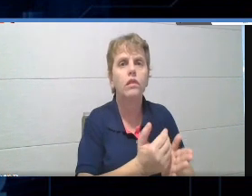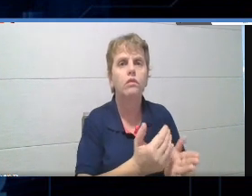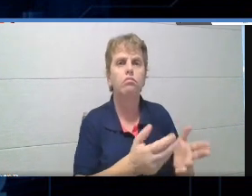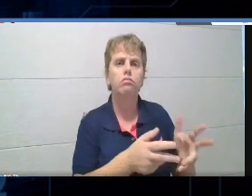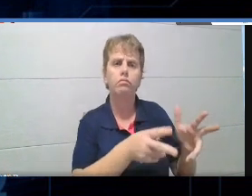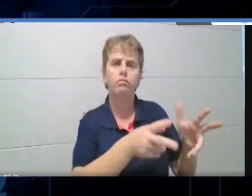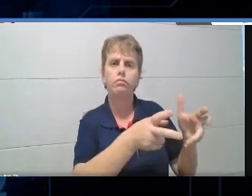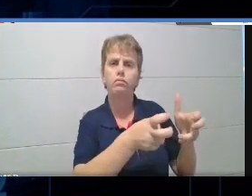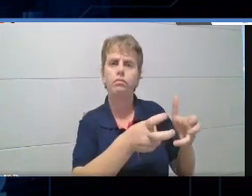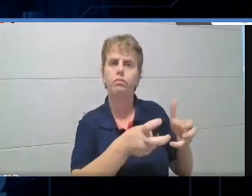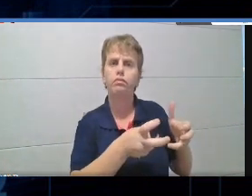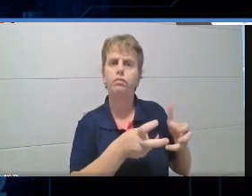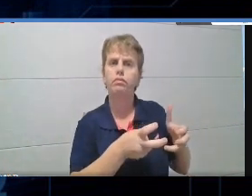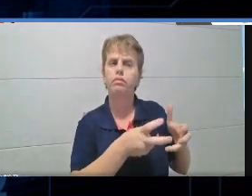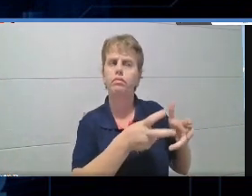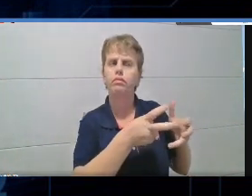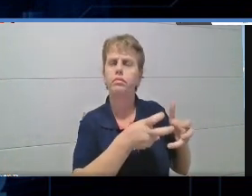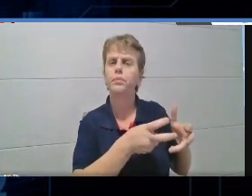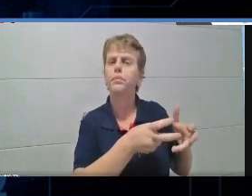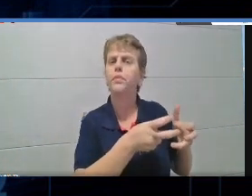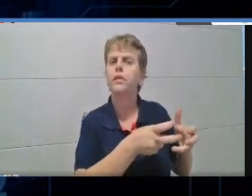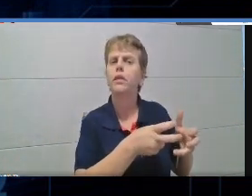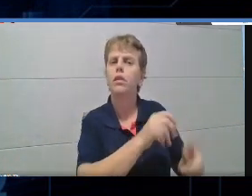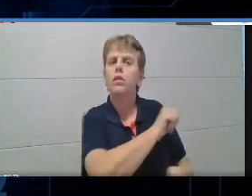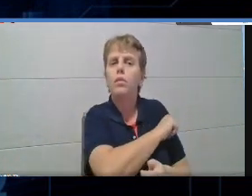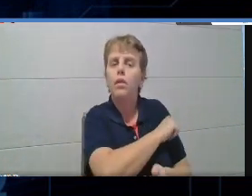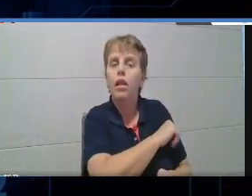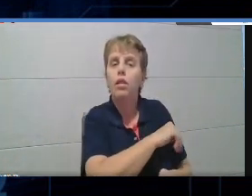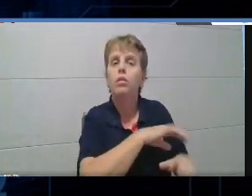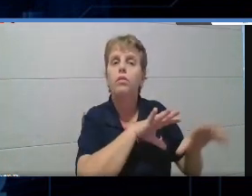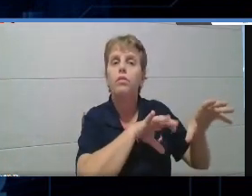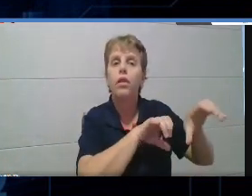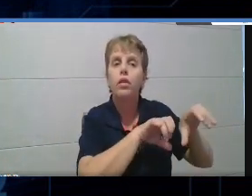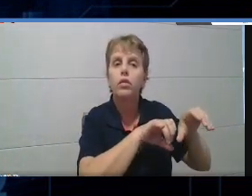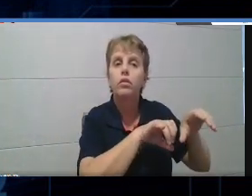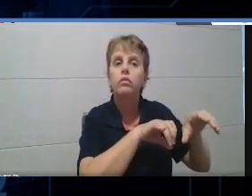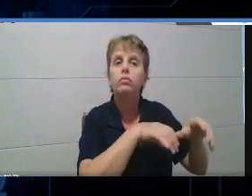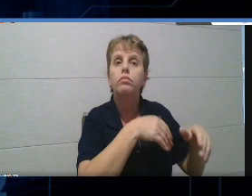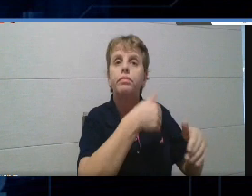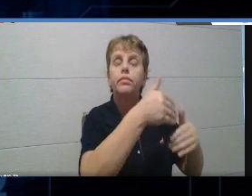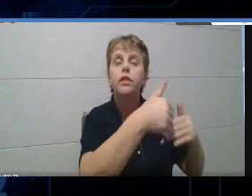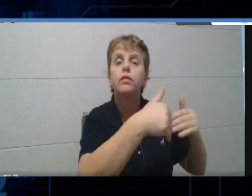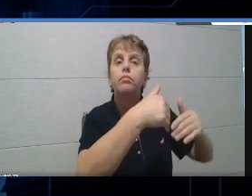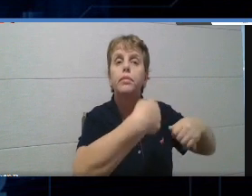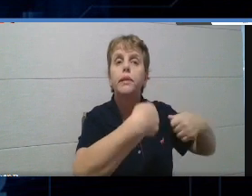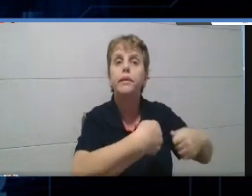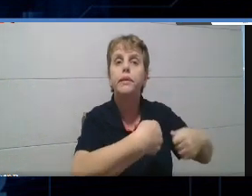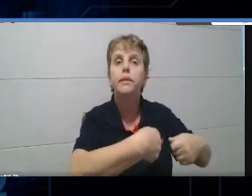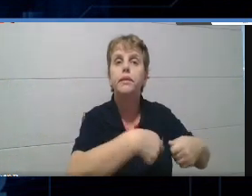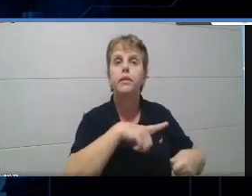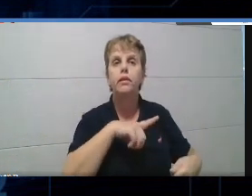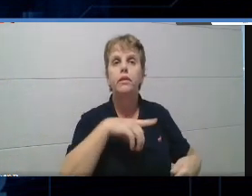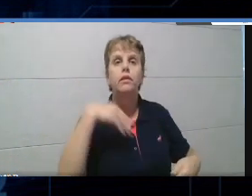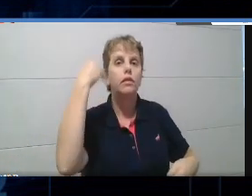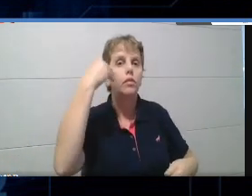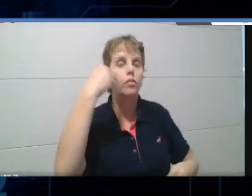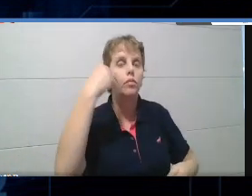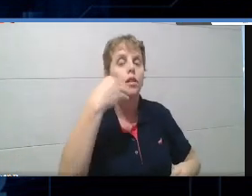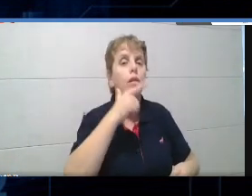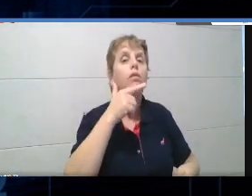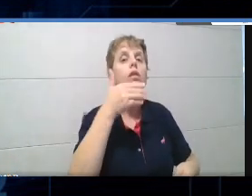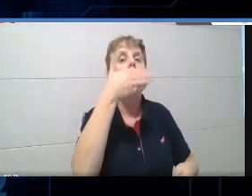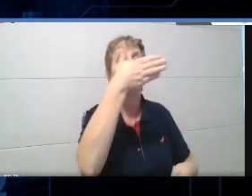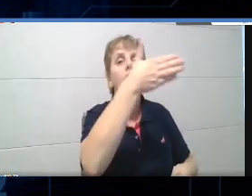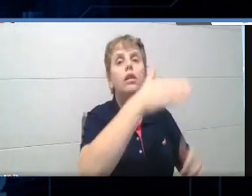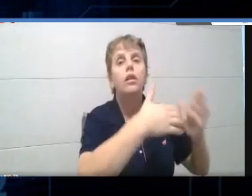que esse aluno, ele vai ser formado para o mercado de trabalho. Hoje, não tem mais aquela caixinha de